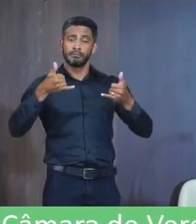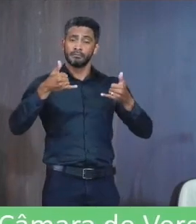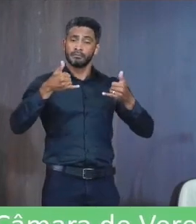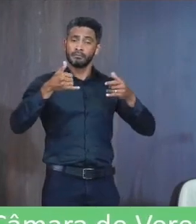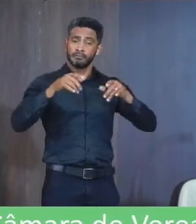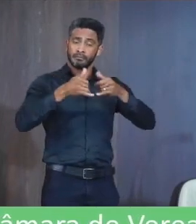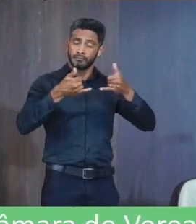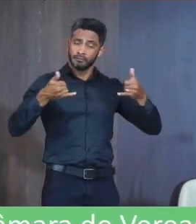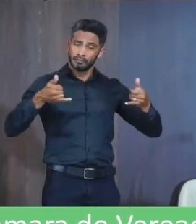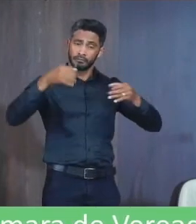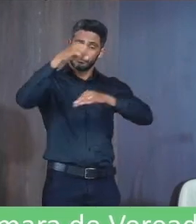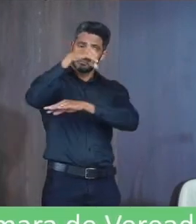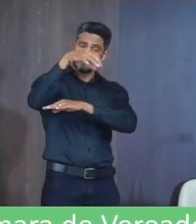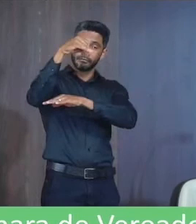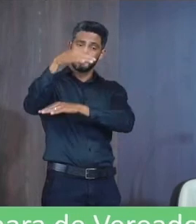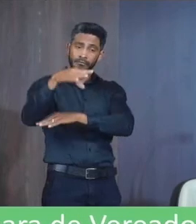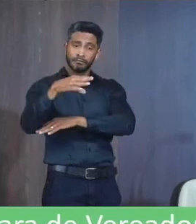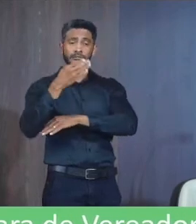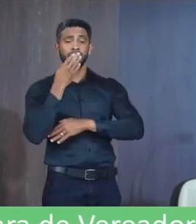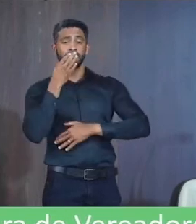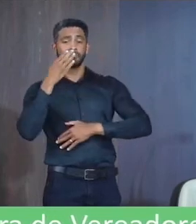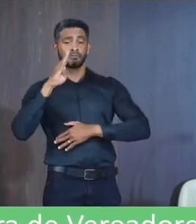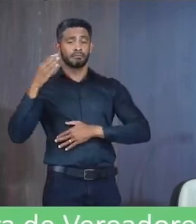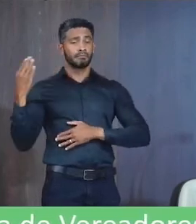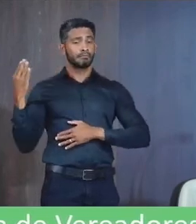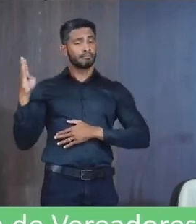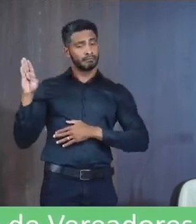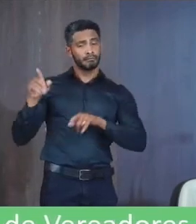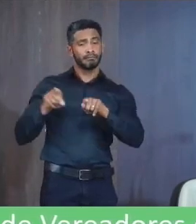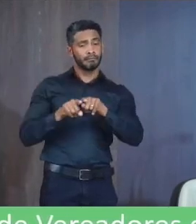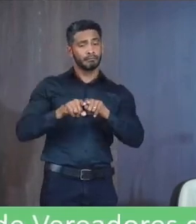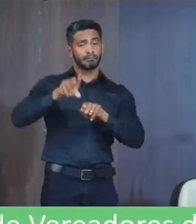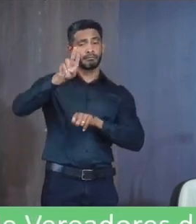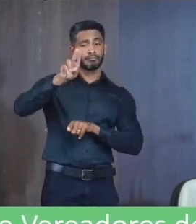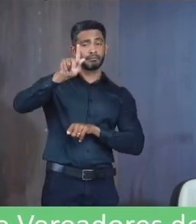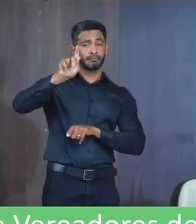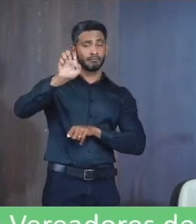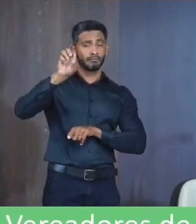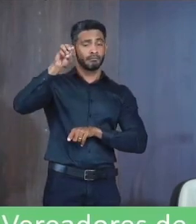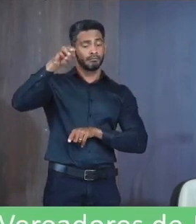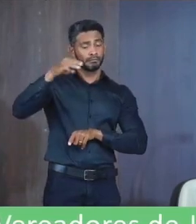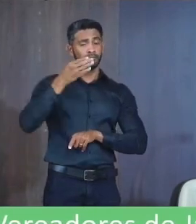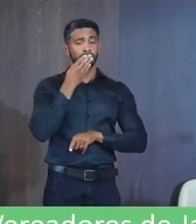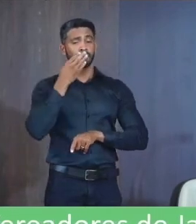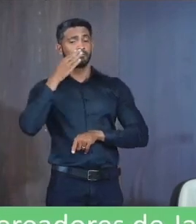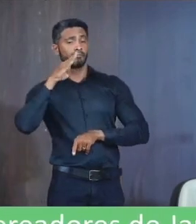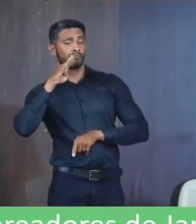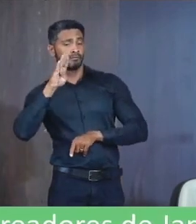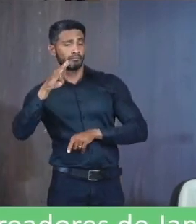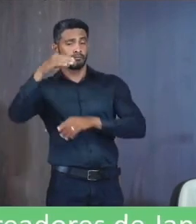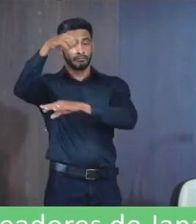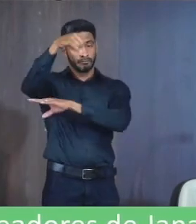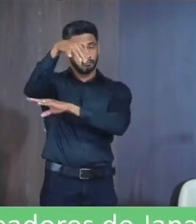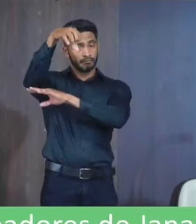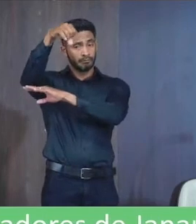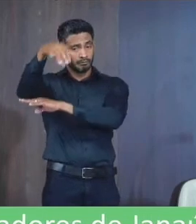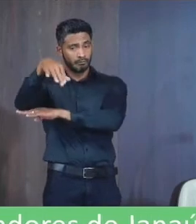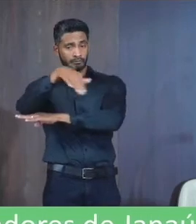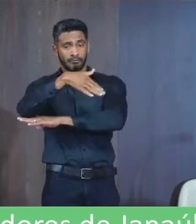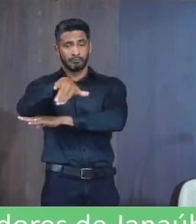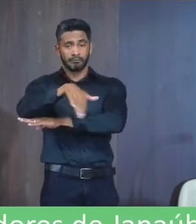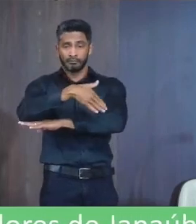Me fizeram Promessas falsas Igualmente A UGEM Também Que desde 2015 Me prometeu Levar dois postes Até minha residência